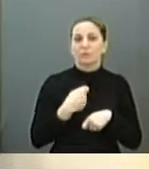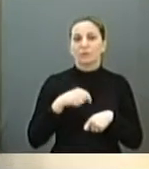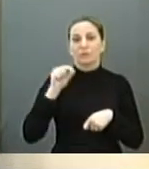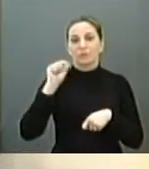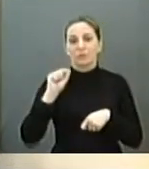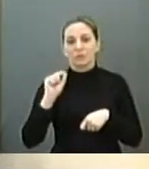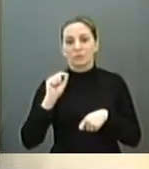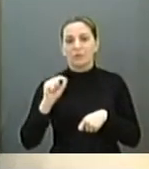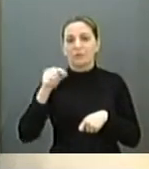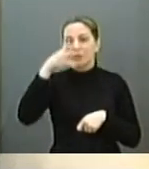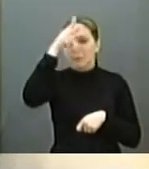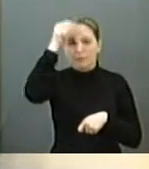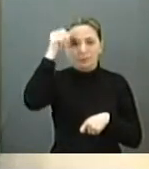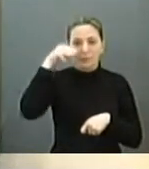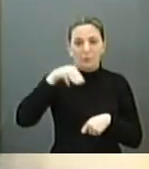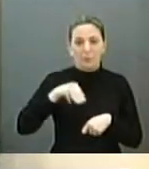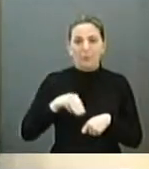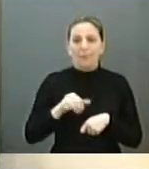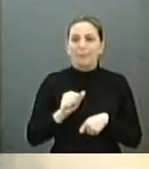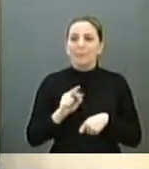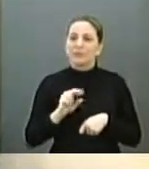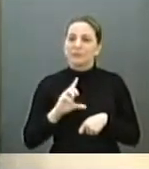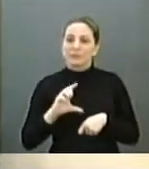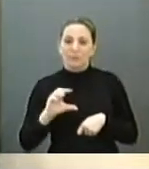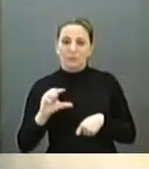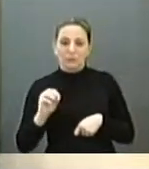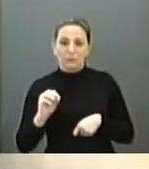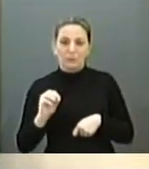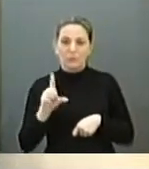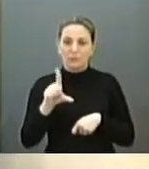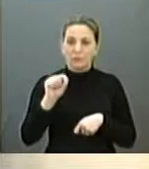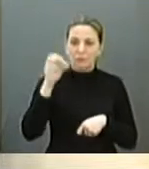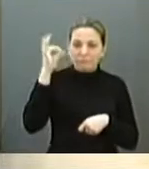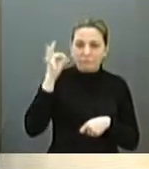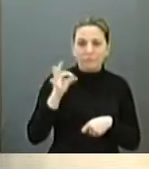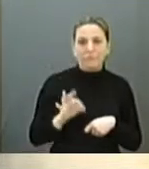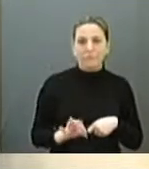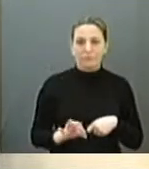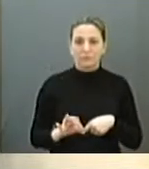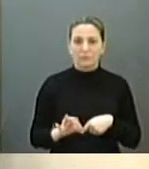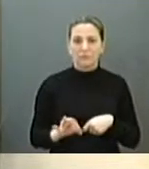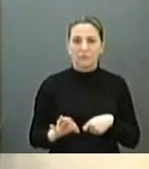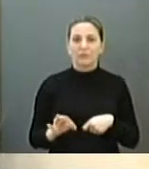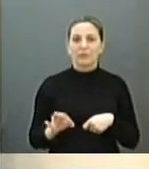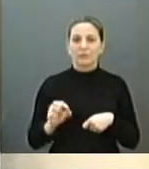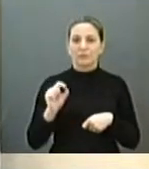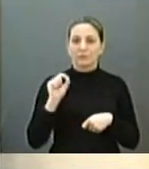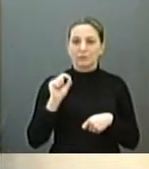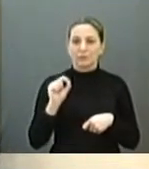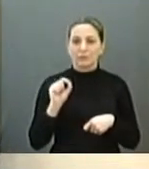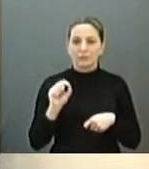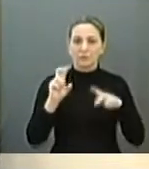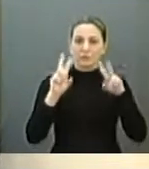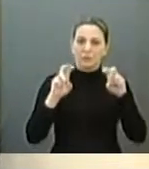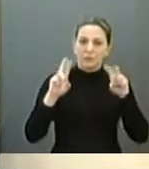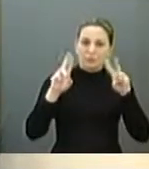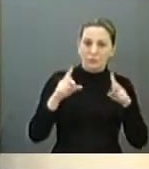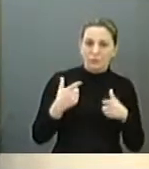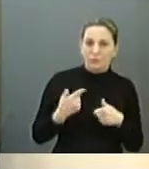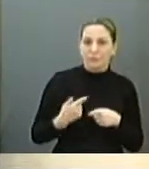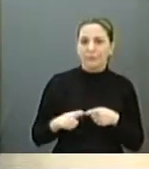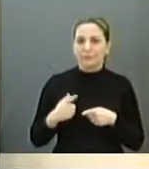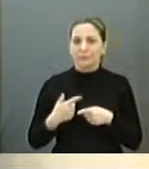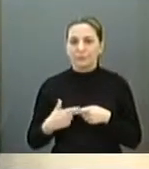prefeito Marcelo Barbieri, que faça as escolhas certas no que diz respeito ao cancelamento